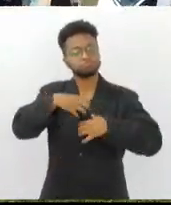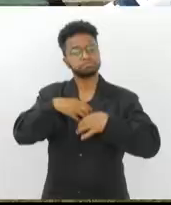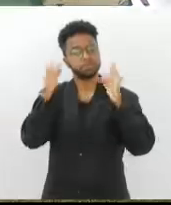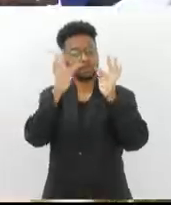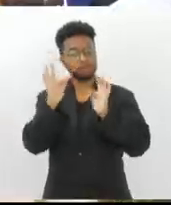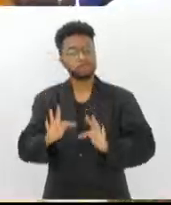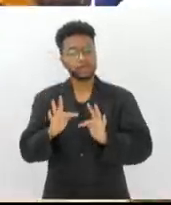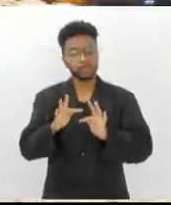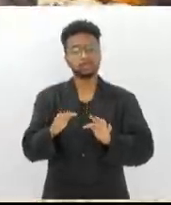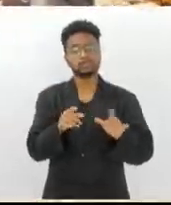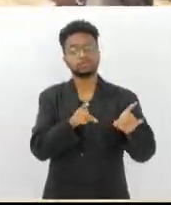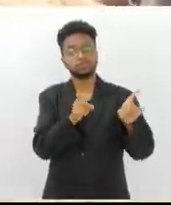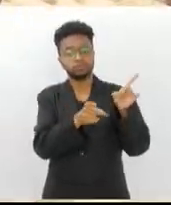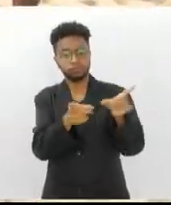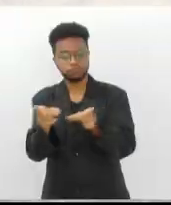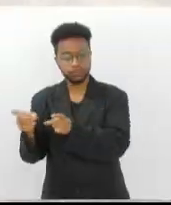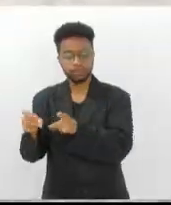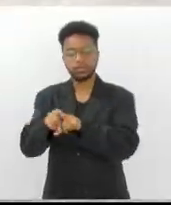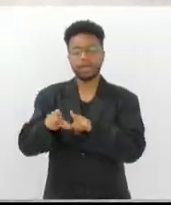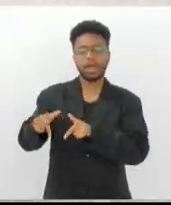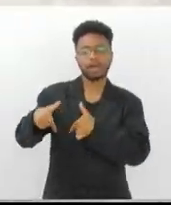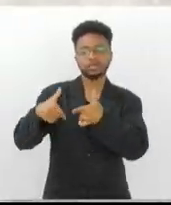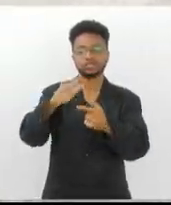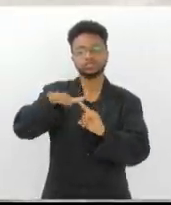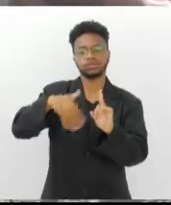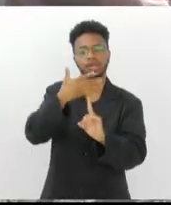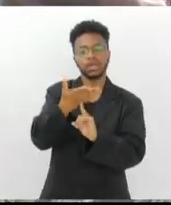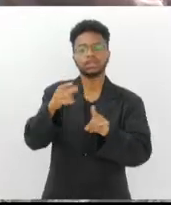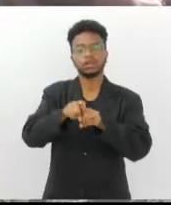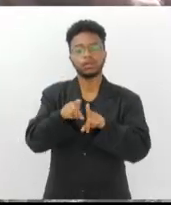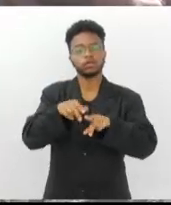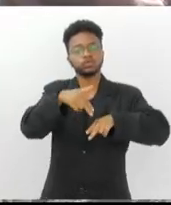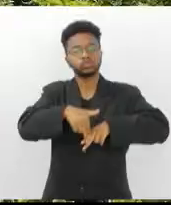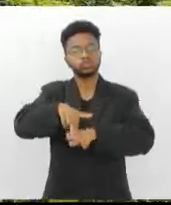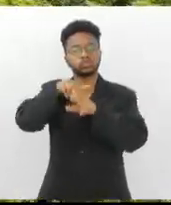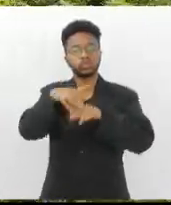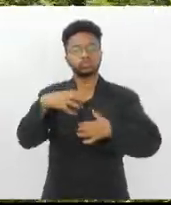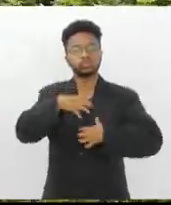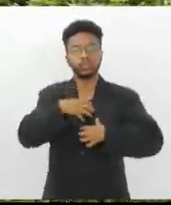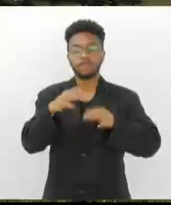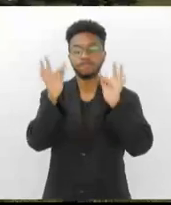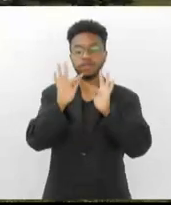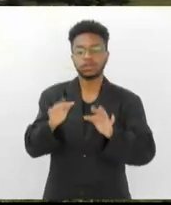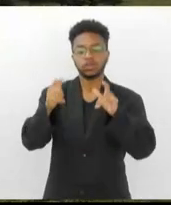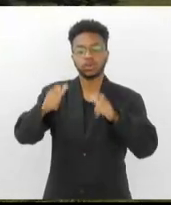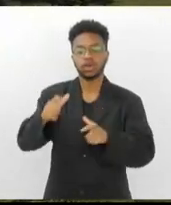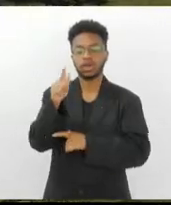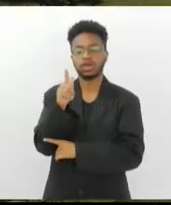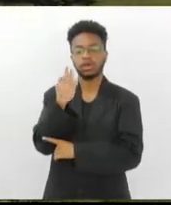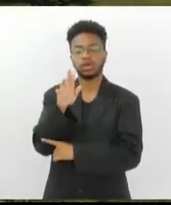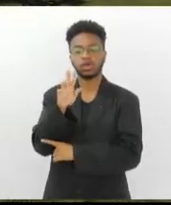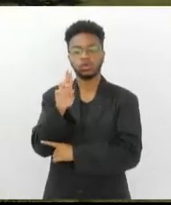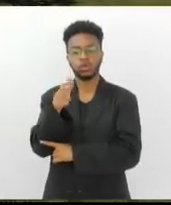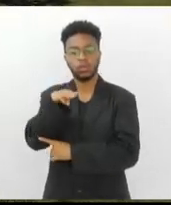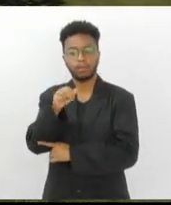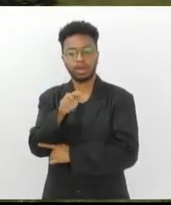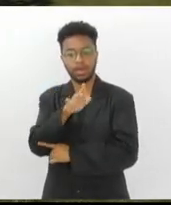comerciantes, ativistas ambientais e surfistas mais do que felizes em Grumari, na Zona Oeste do Rio.